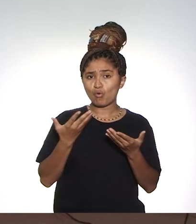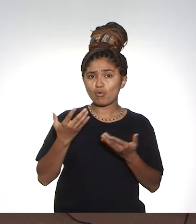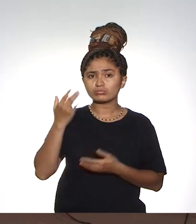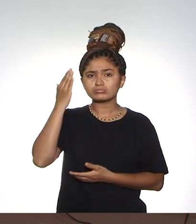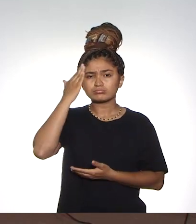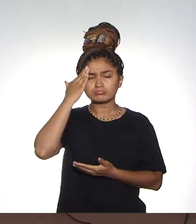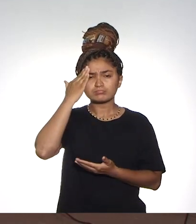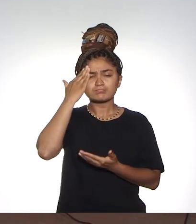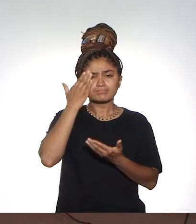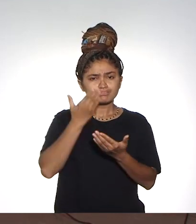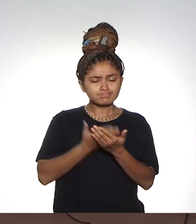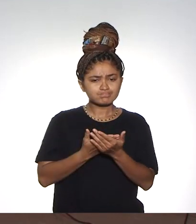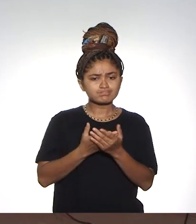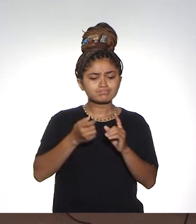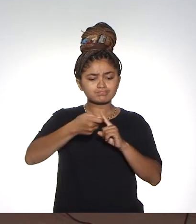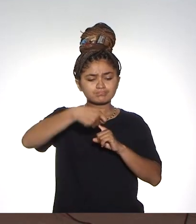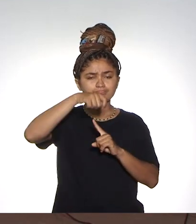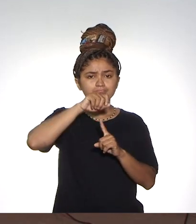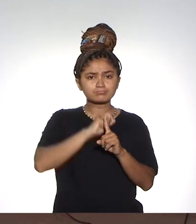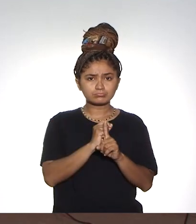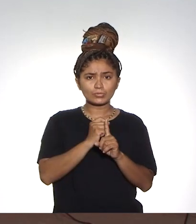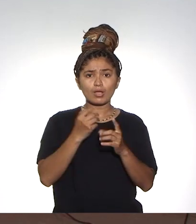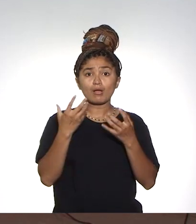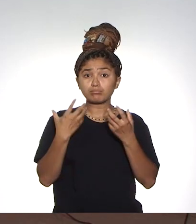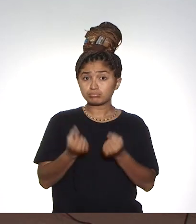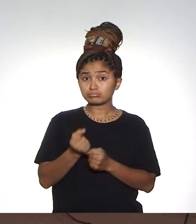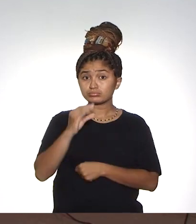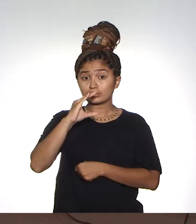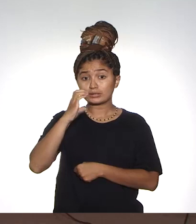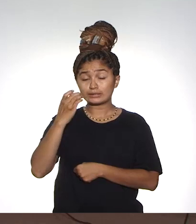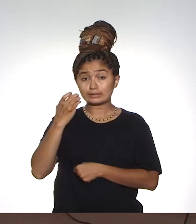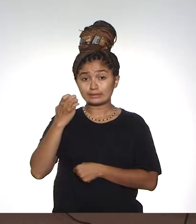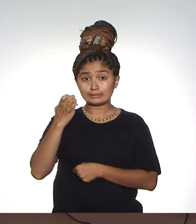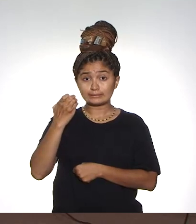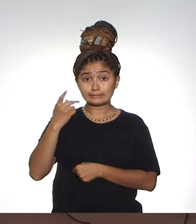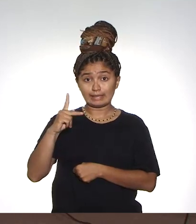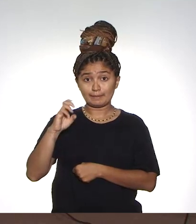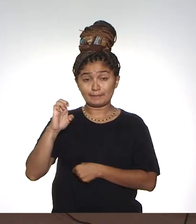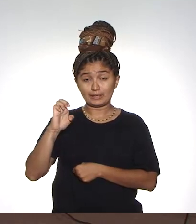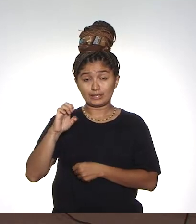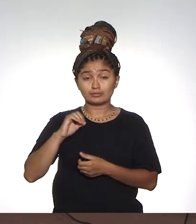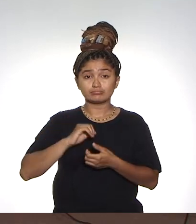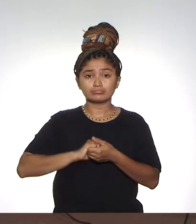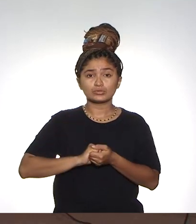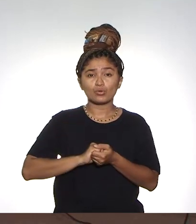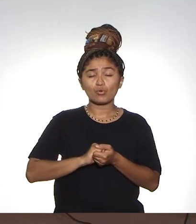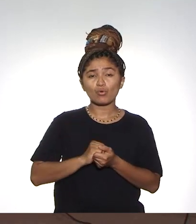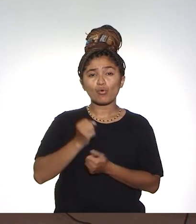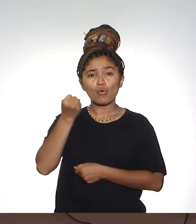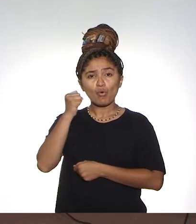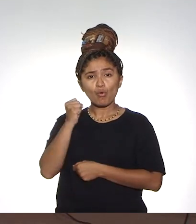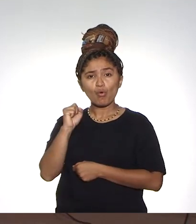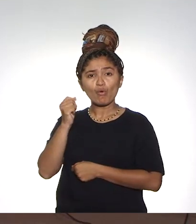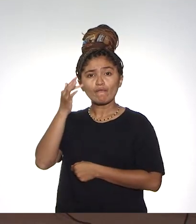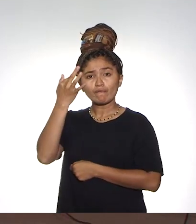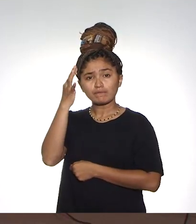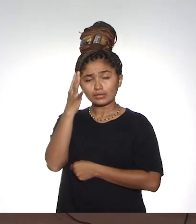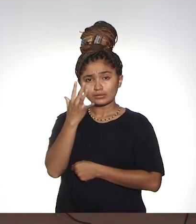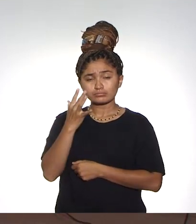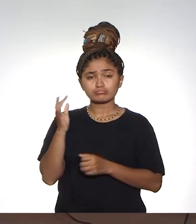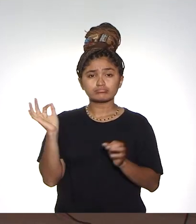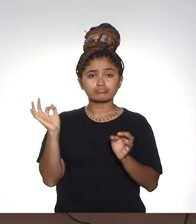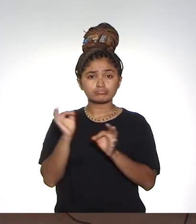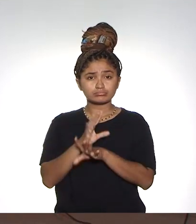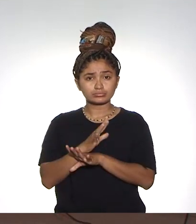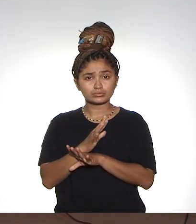certeza que é um calendário aprovado pelo CEP, que inicia no dia 8 de fevereiro e termina no dia 22 de